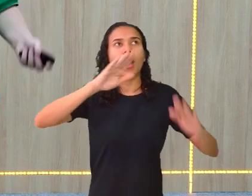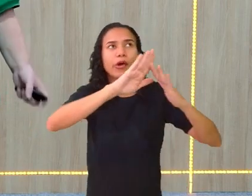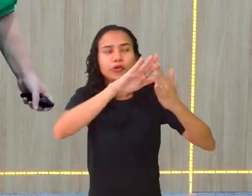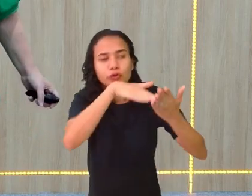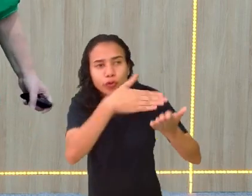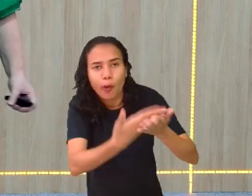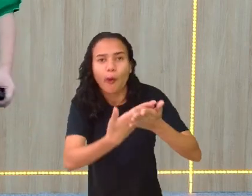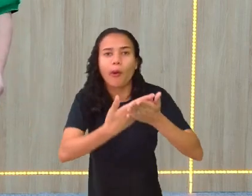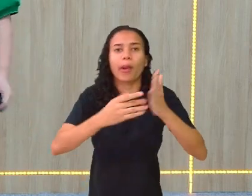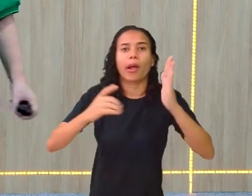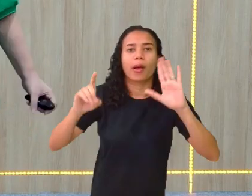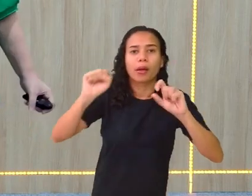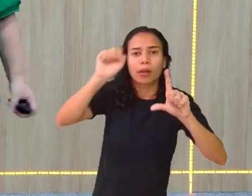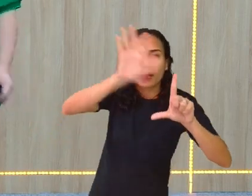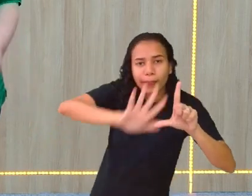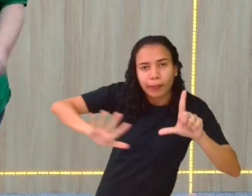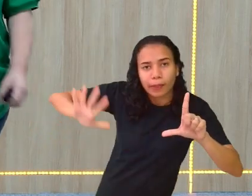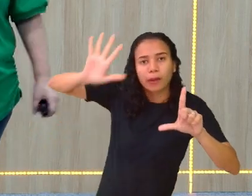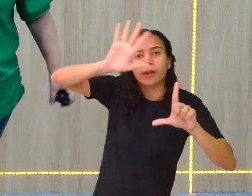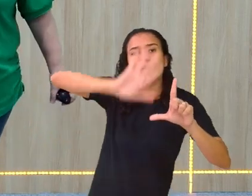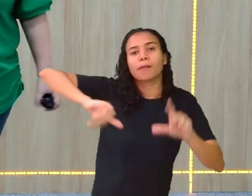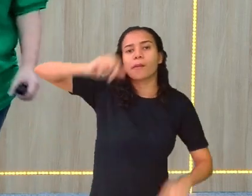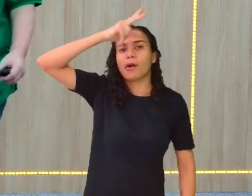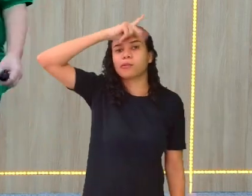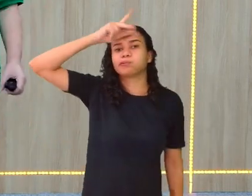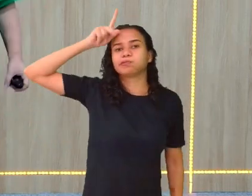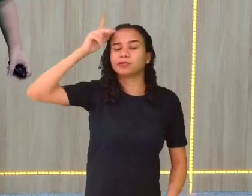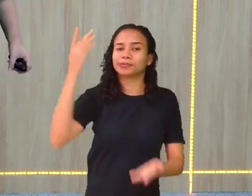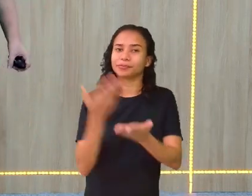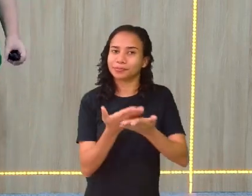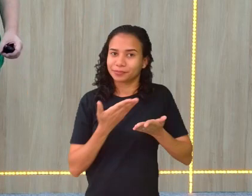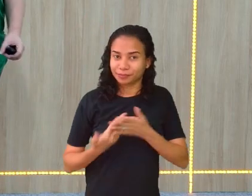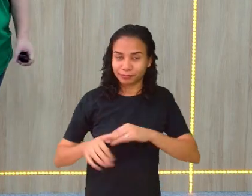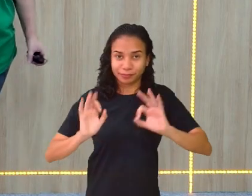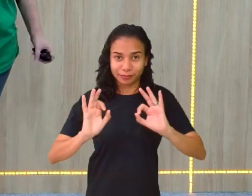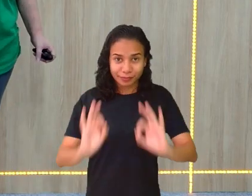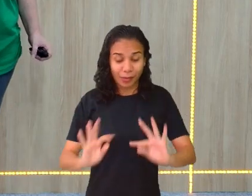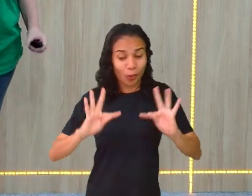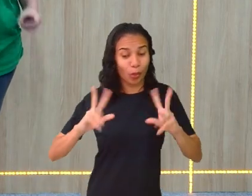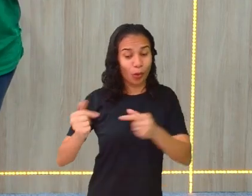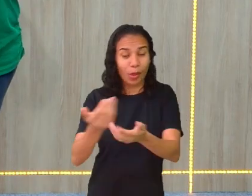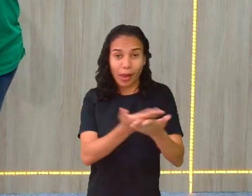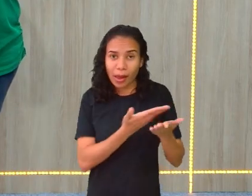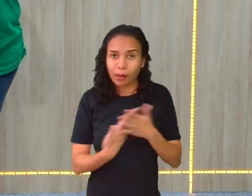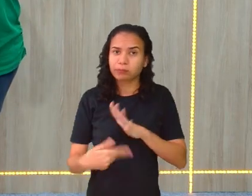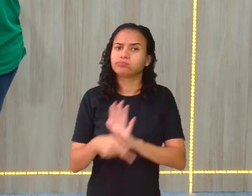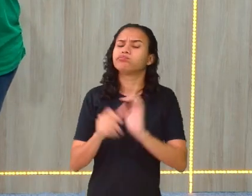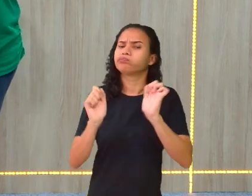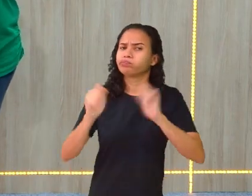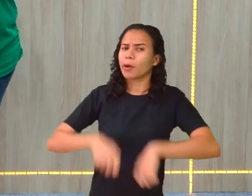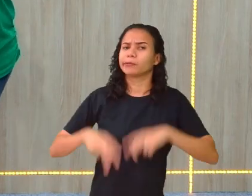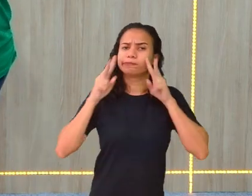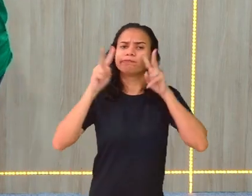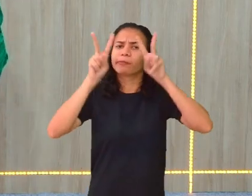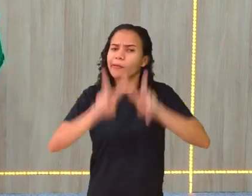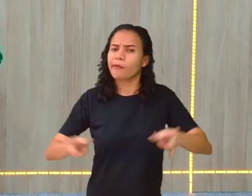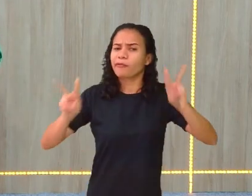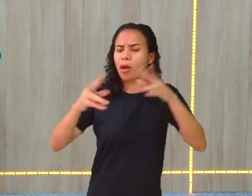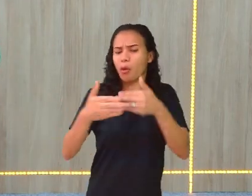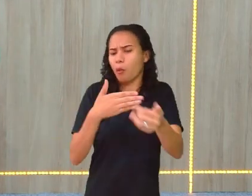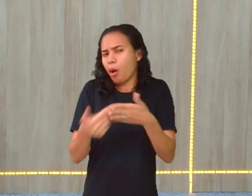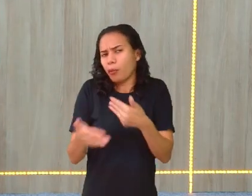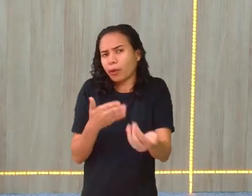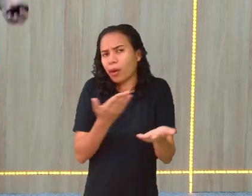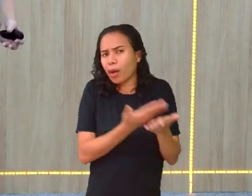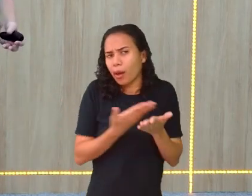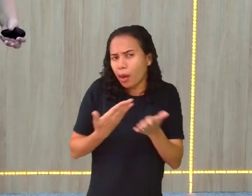digital, a escola municipal para aulas digitais, certo? Todas as aulas, você pode acessar qualquer uma de